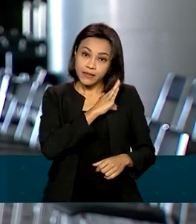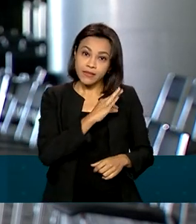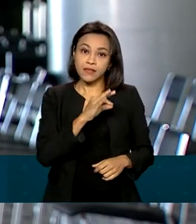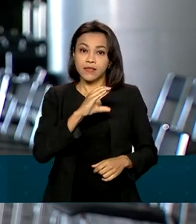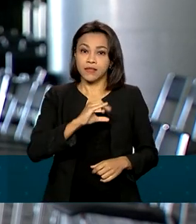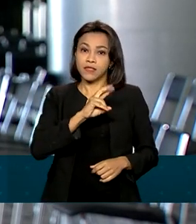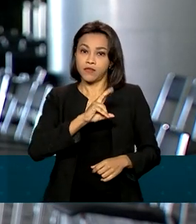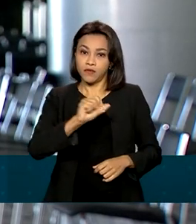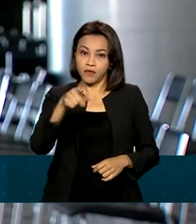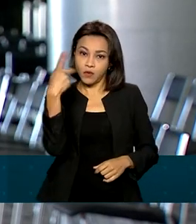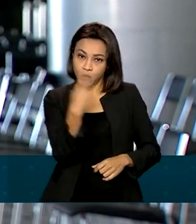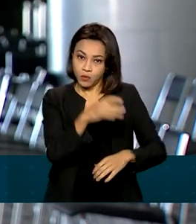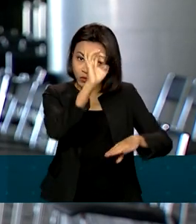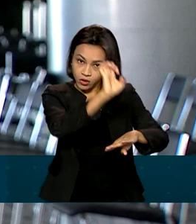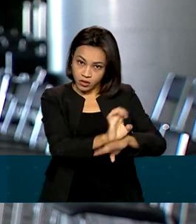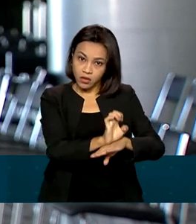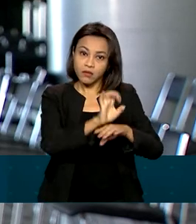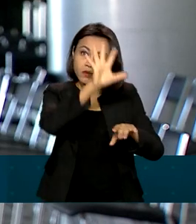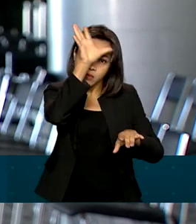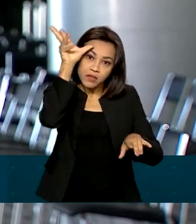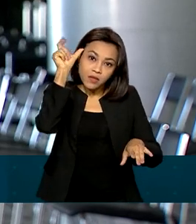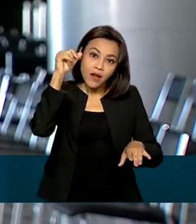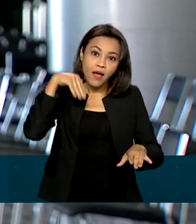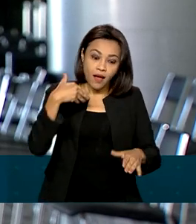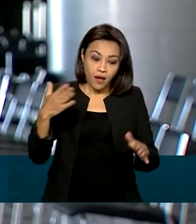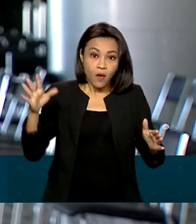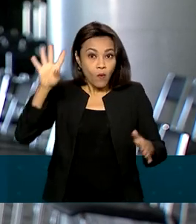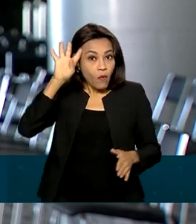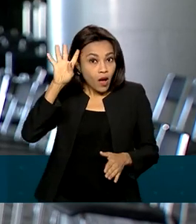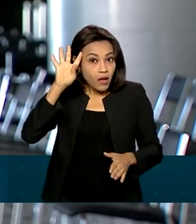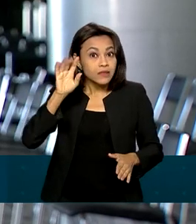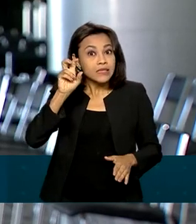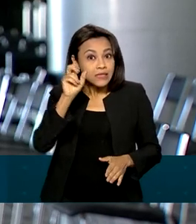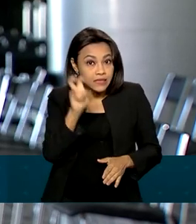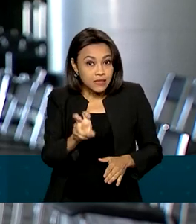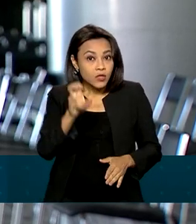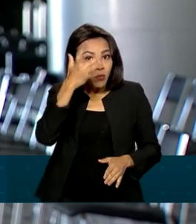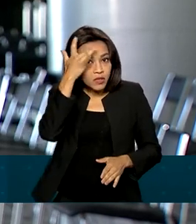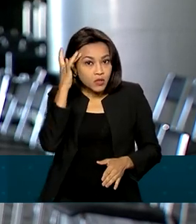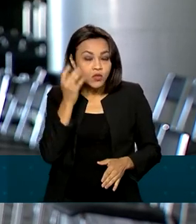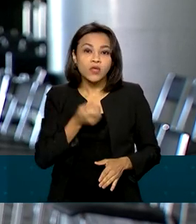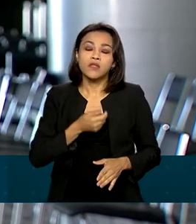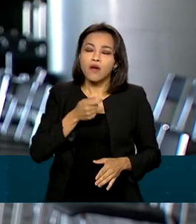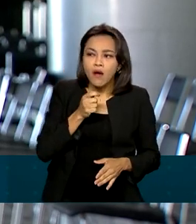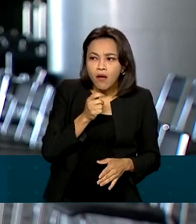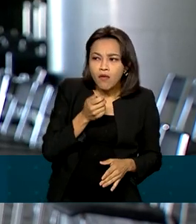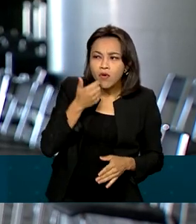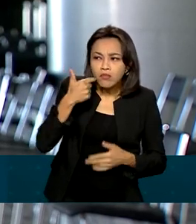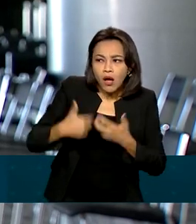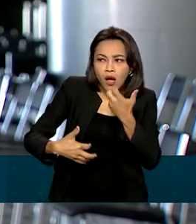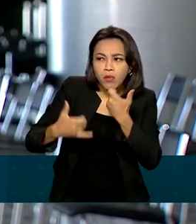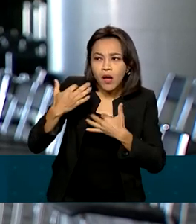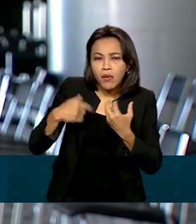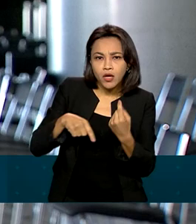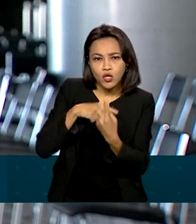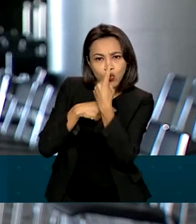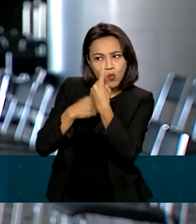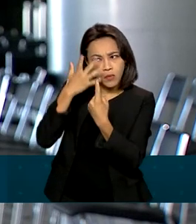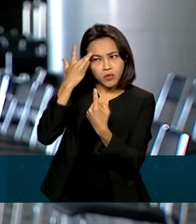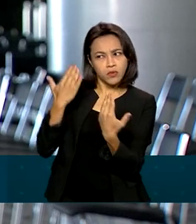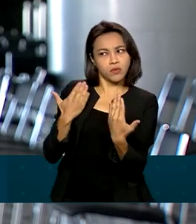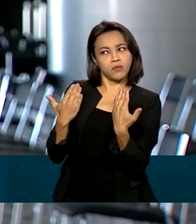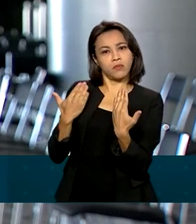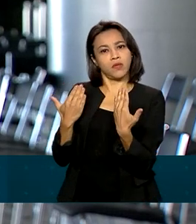Amazonas, até esta quarta-feira, cinco pessoas foram ouvidas, entre elas um suspeito. O presidente da FUNAI